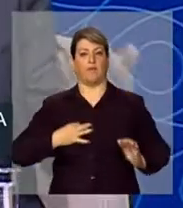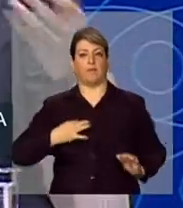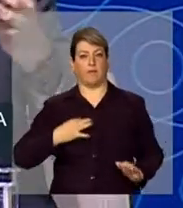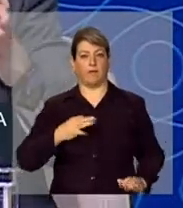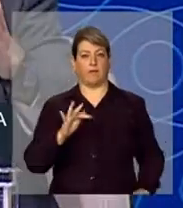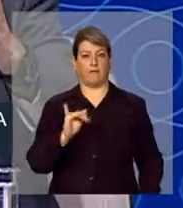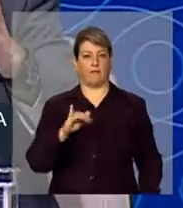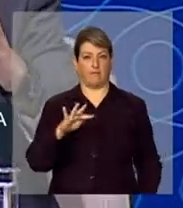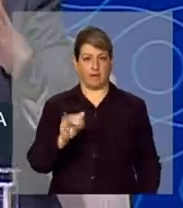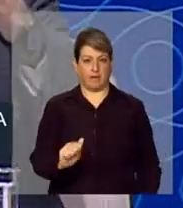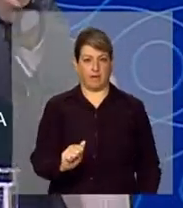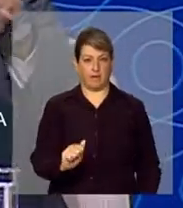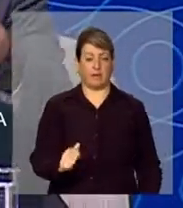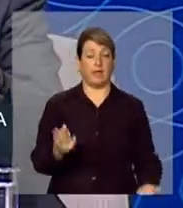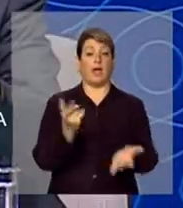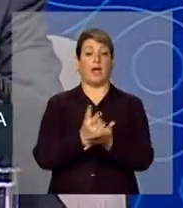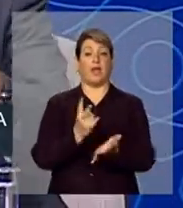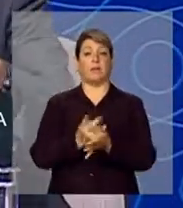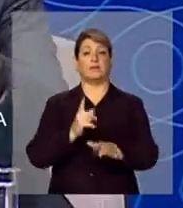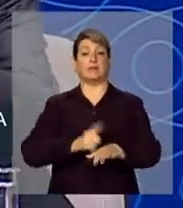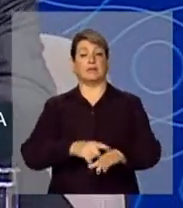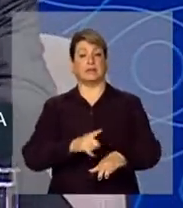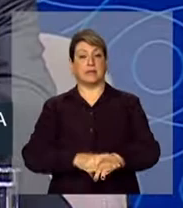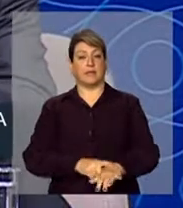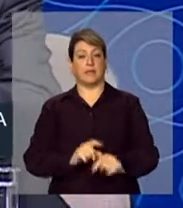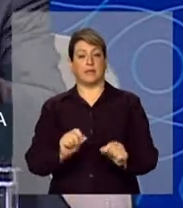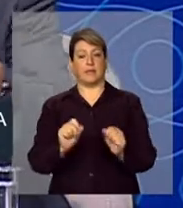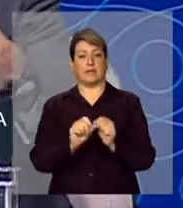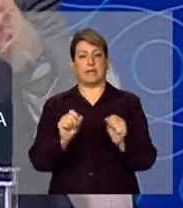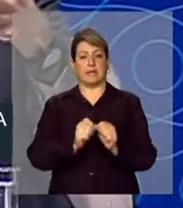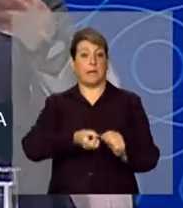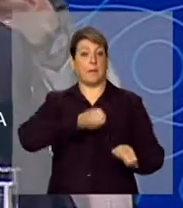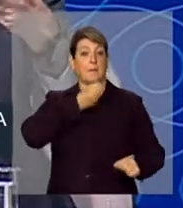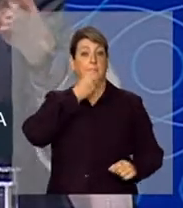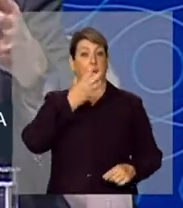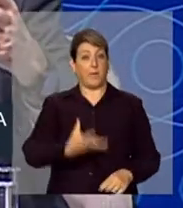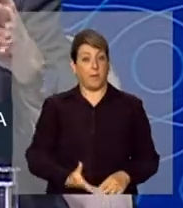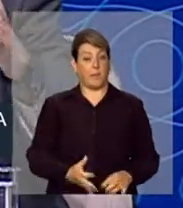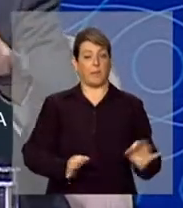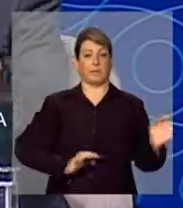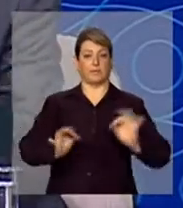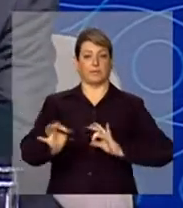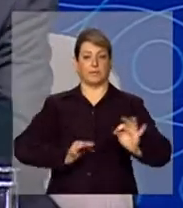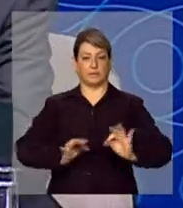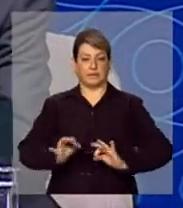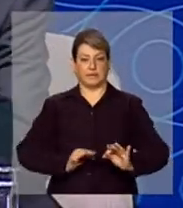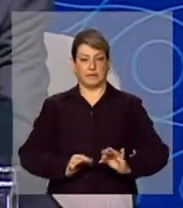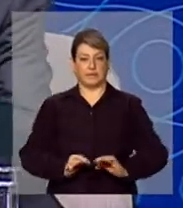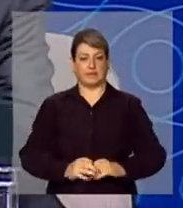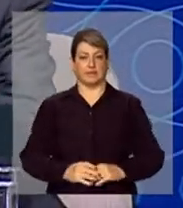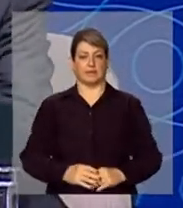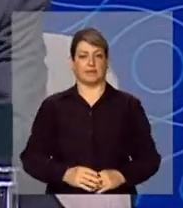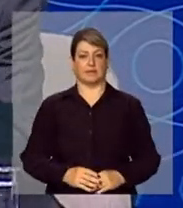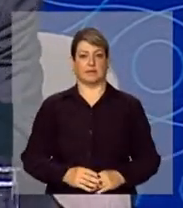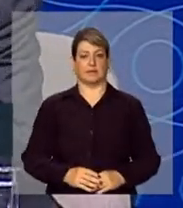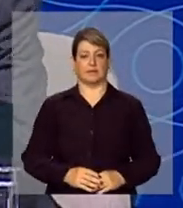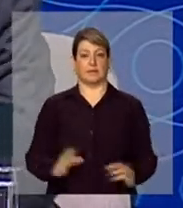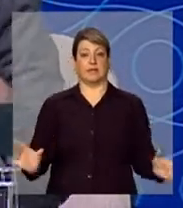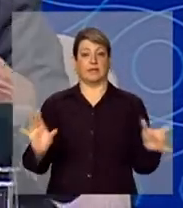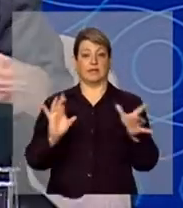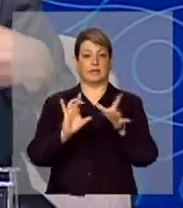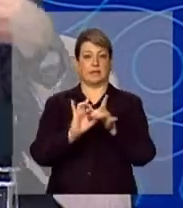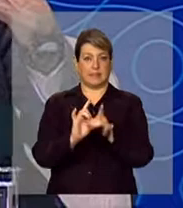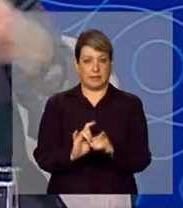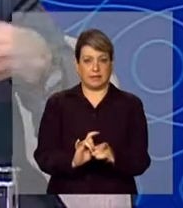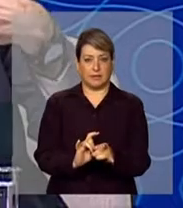e, ao mesmo tempo, estruturando uma energia positiva, organizando e integrando